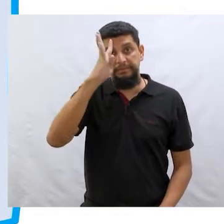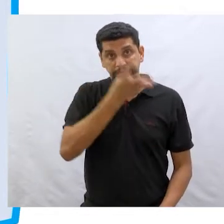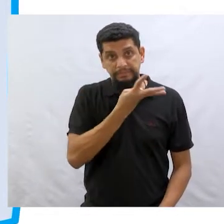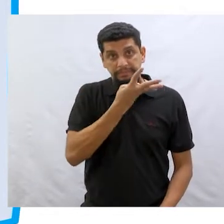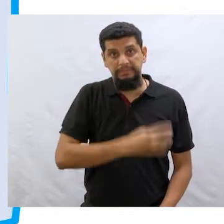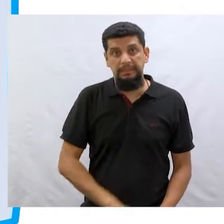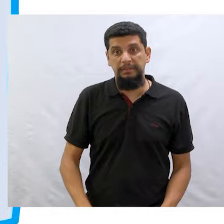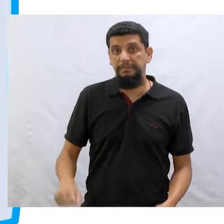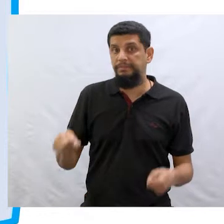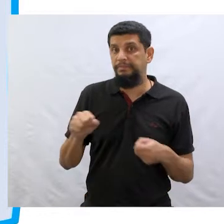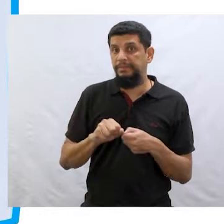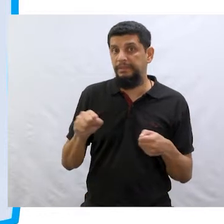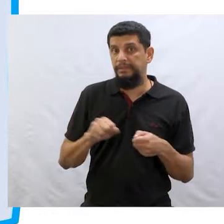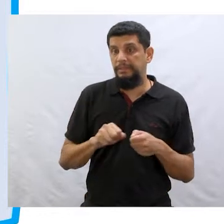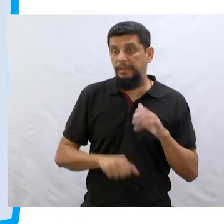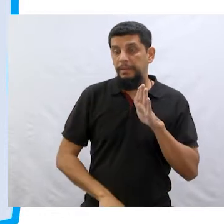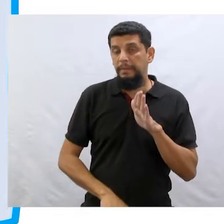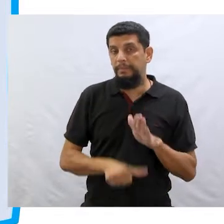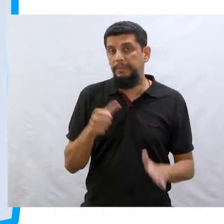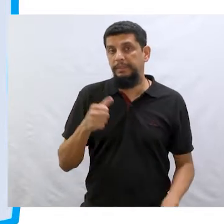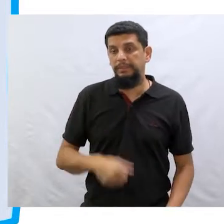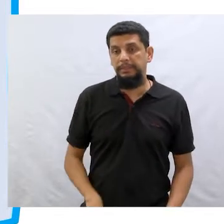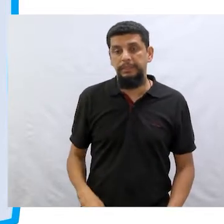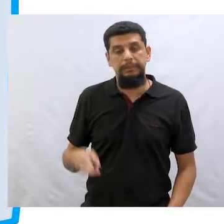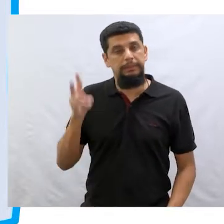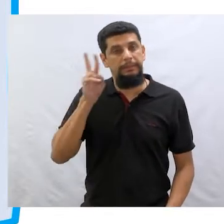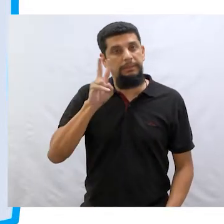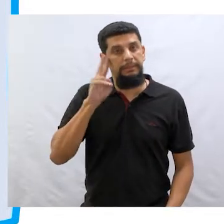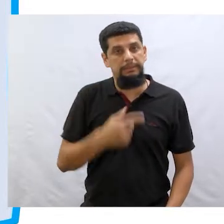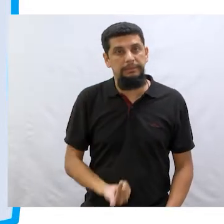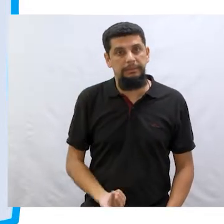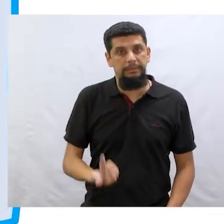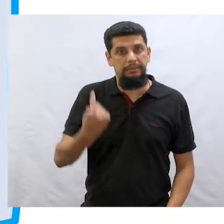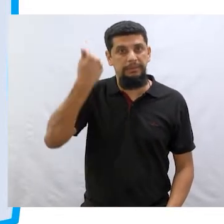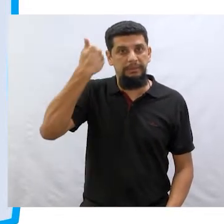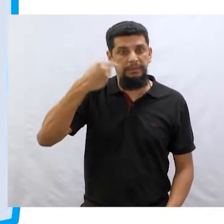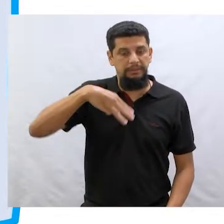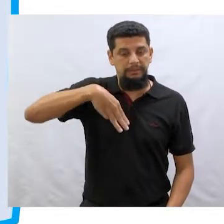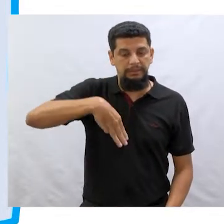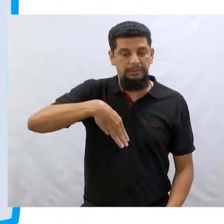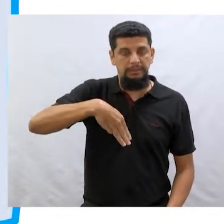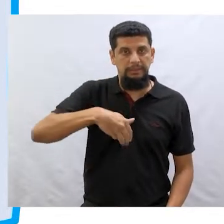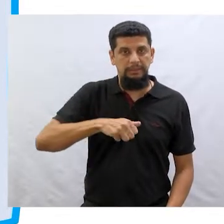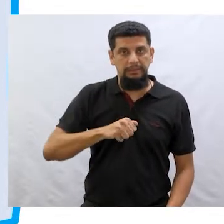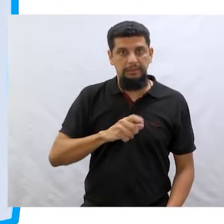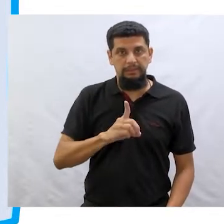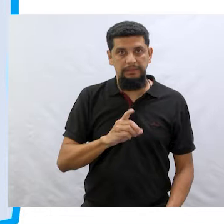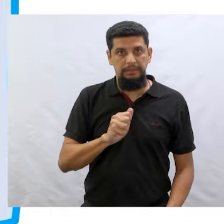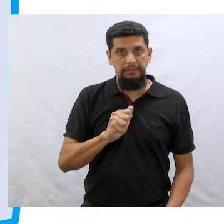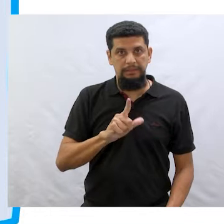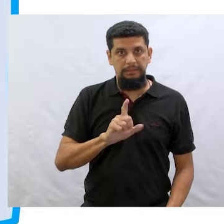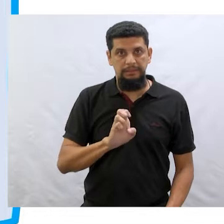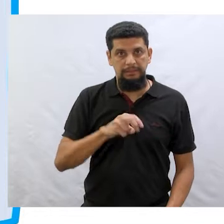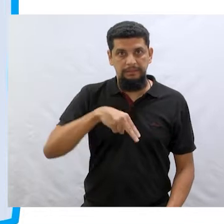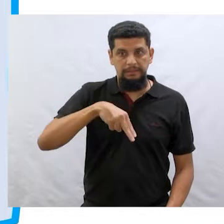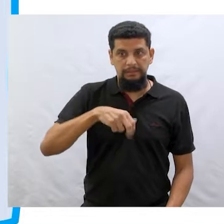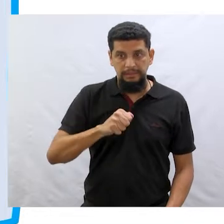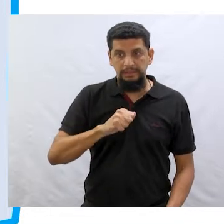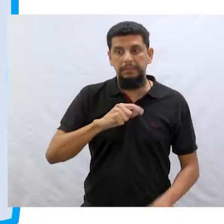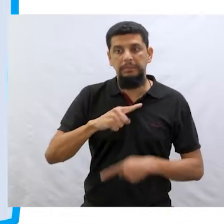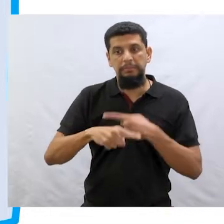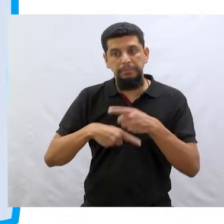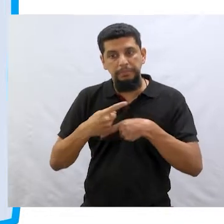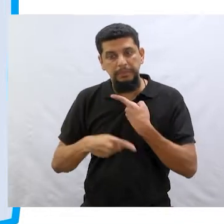fazer. Primeiro, lembrei a época da Madalena, nos meus dias de menino. Depois,